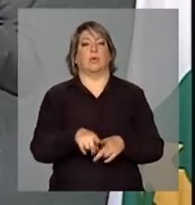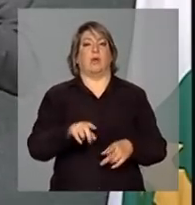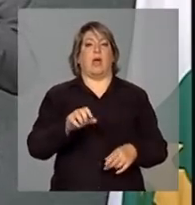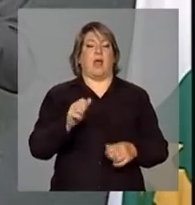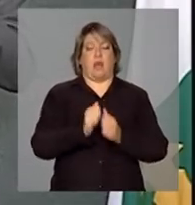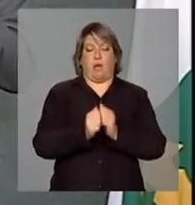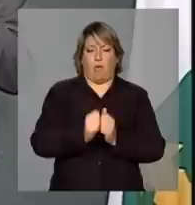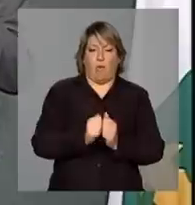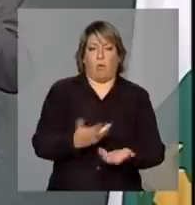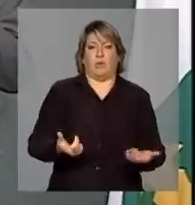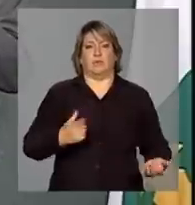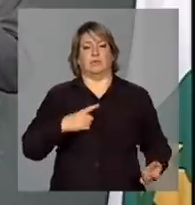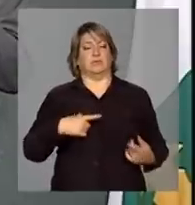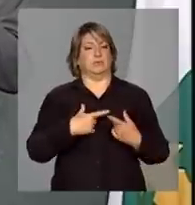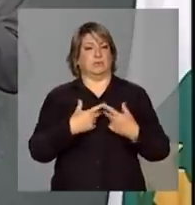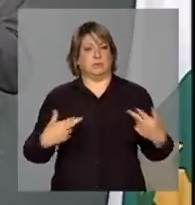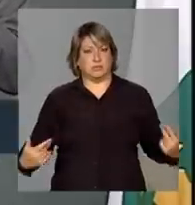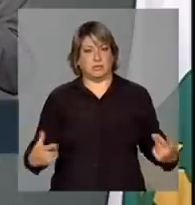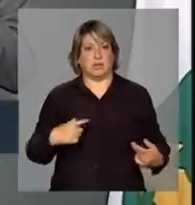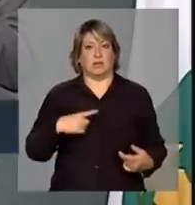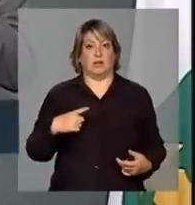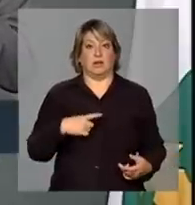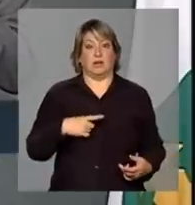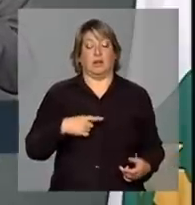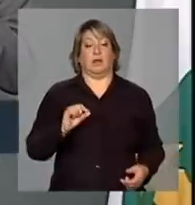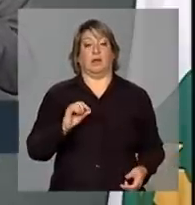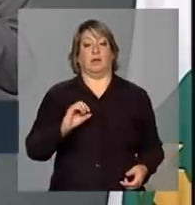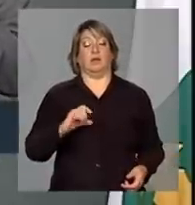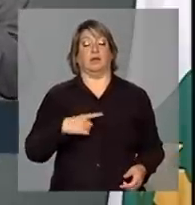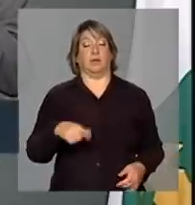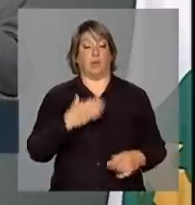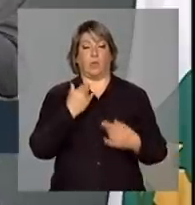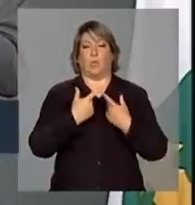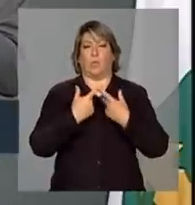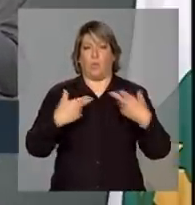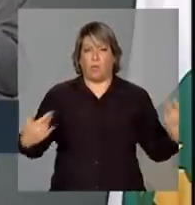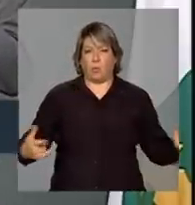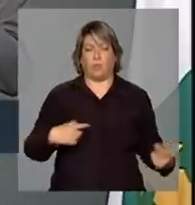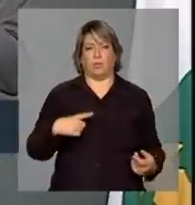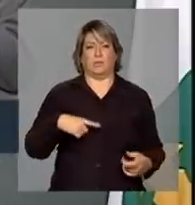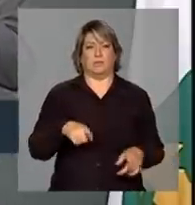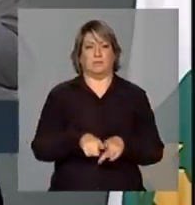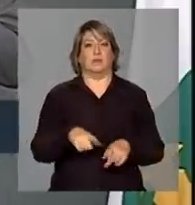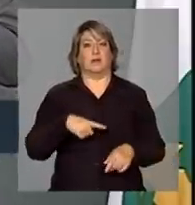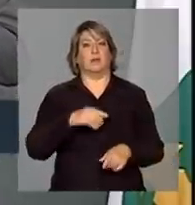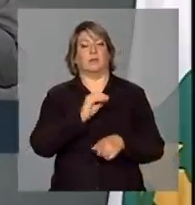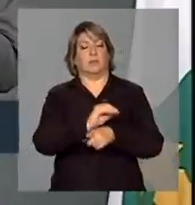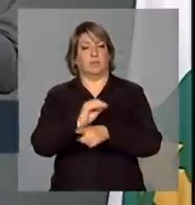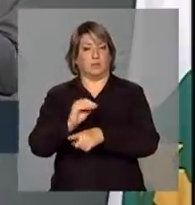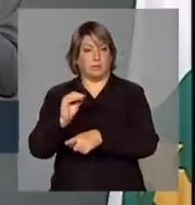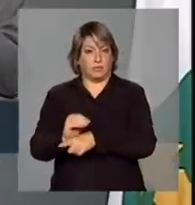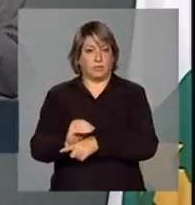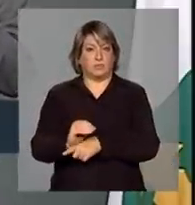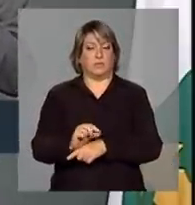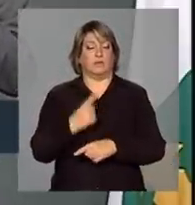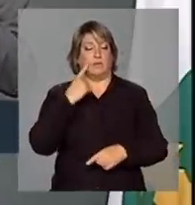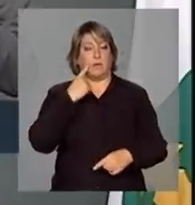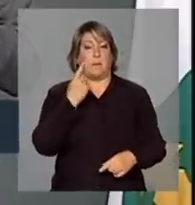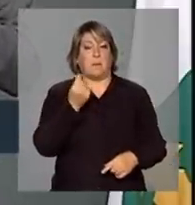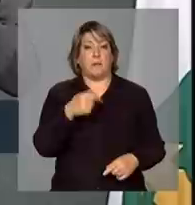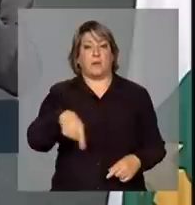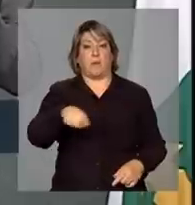que não teria justificativa para manter-se num patamar onde ele tem se mantido preço ao produtor.